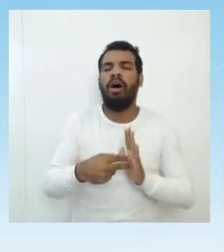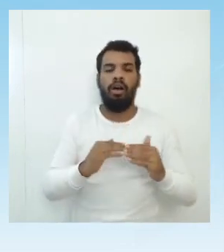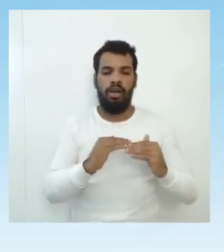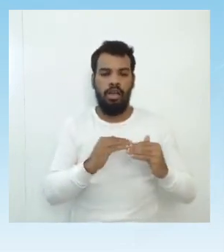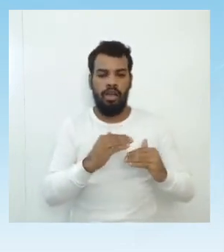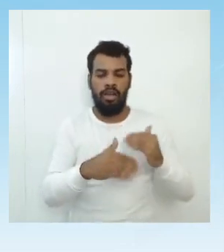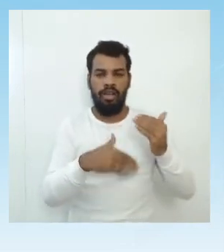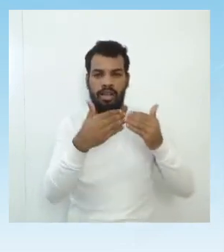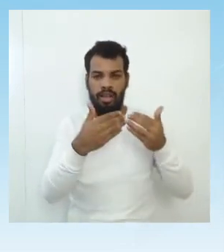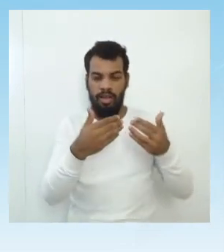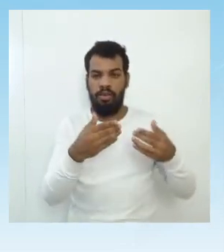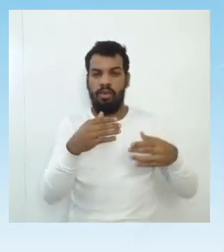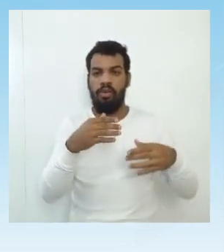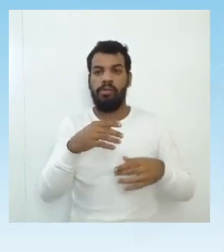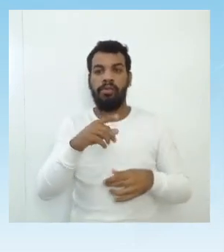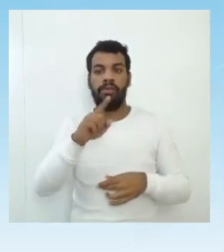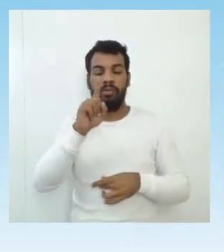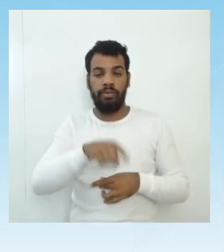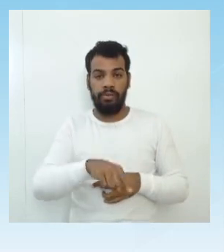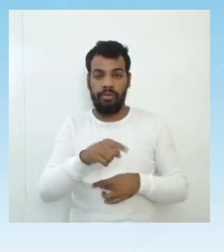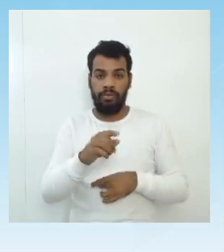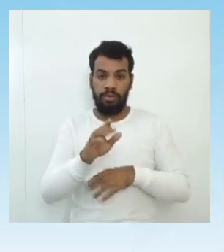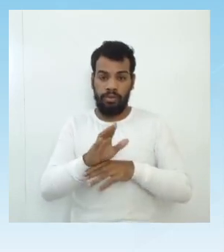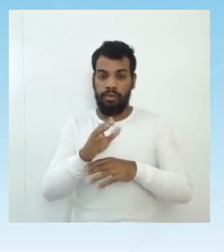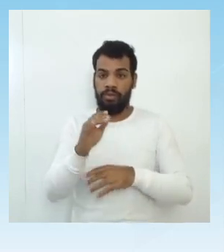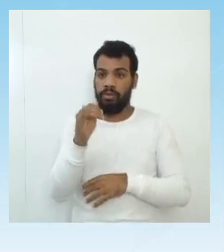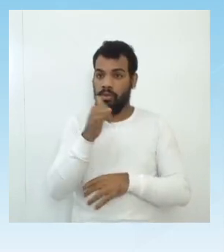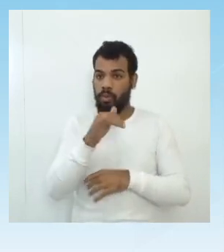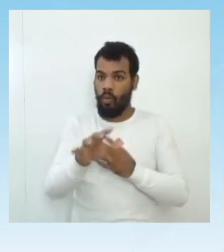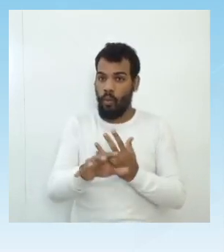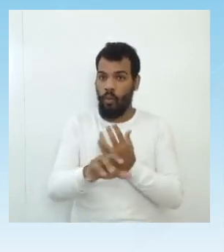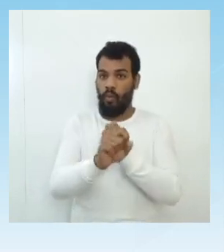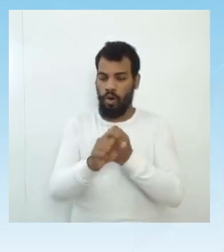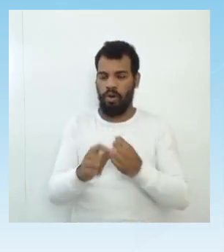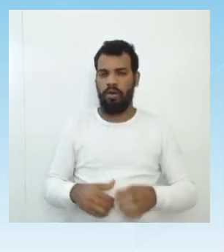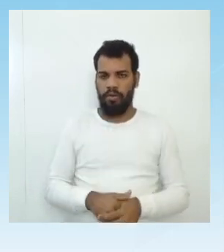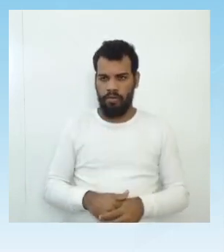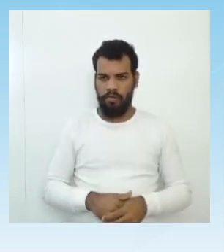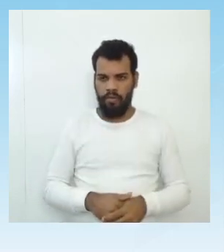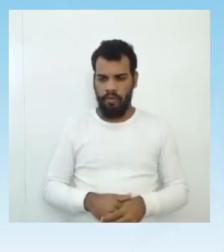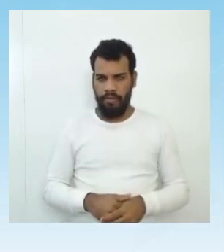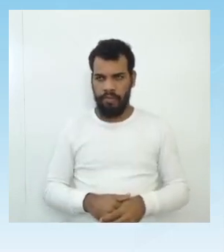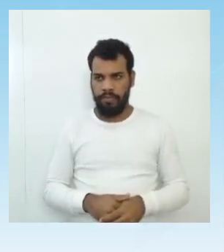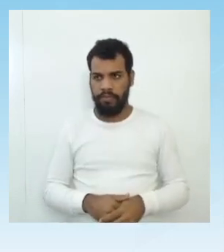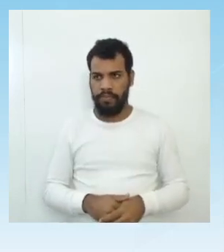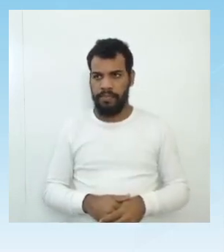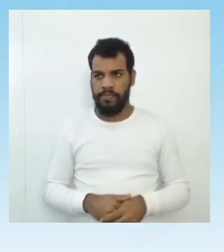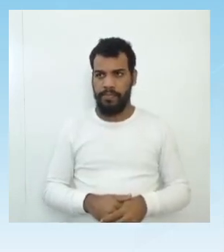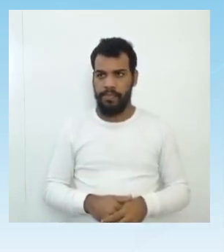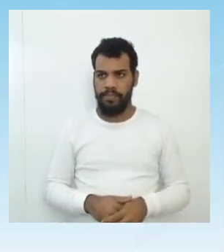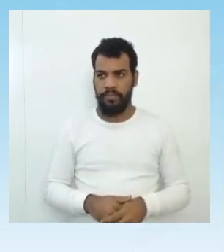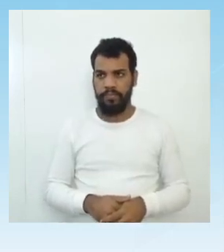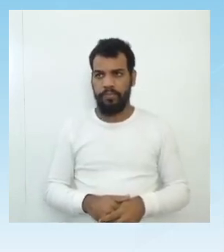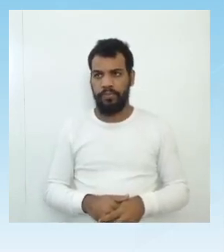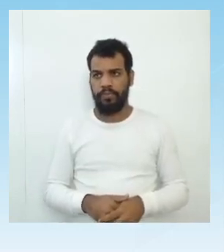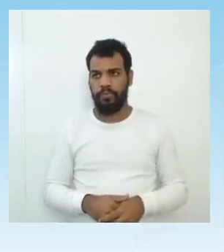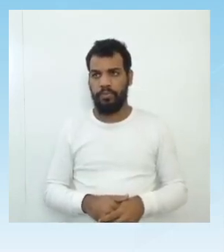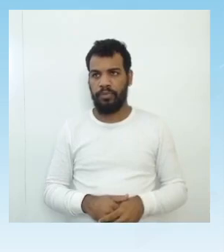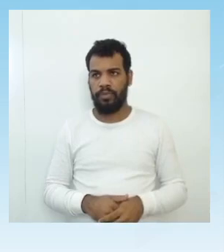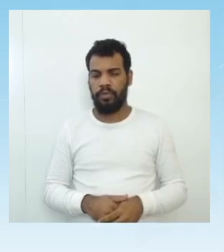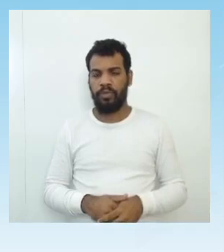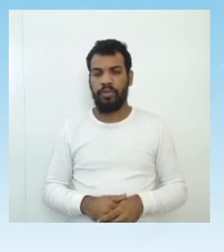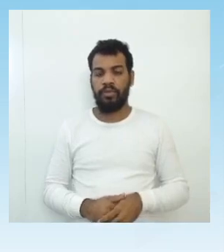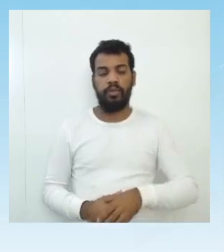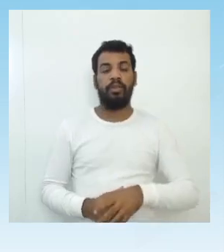alternativos para obtenção de ímãs de alta magnetização. E aí, bora falar das ligas